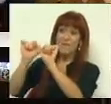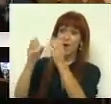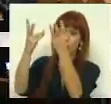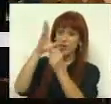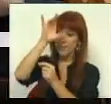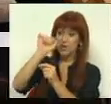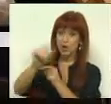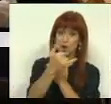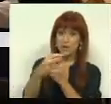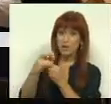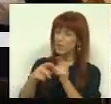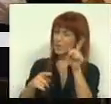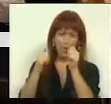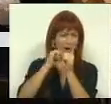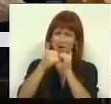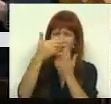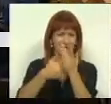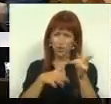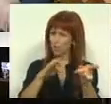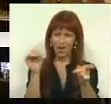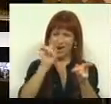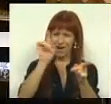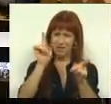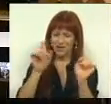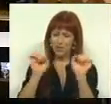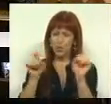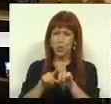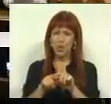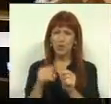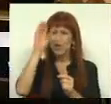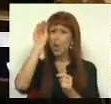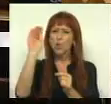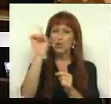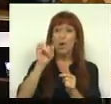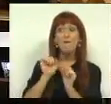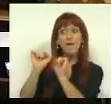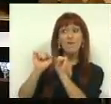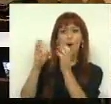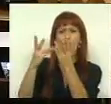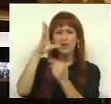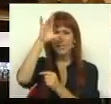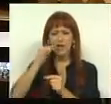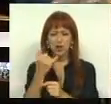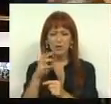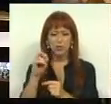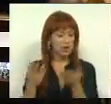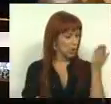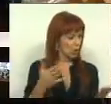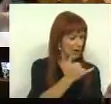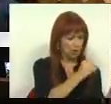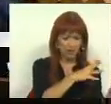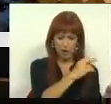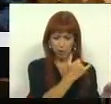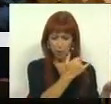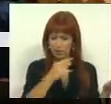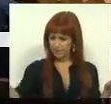Orçamento de Estado de 2013, não é nenhum documento do PS, nem nenhuma consultora. O vosso Orçamento de 2013, comparado com o 2012,